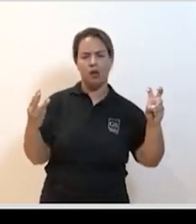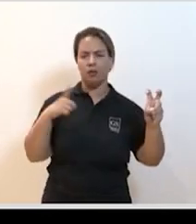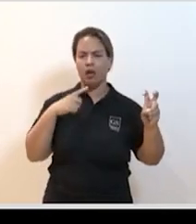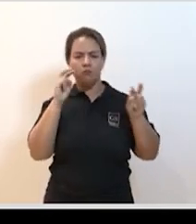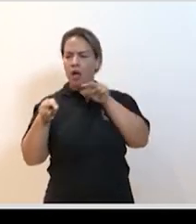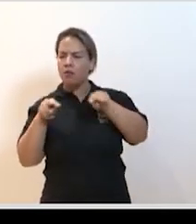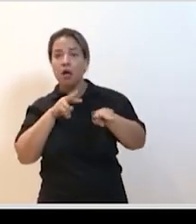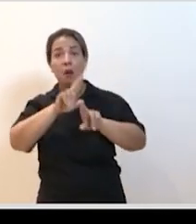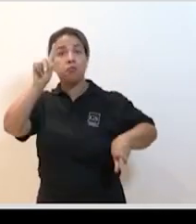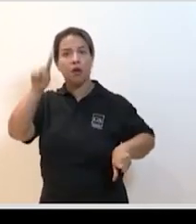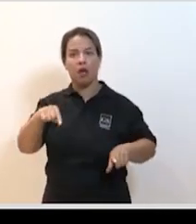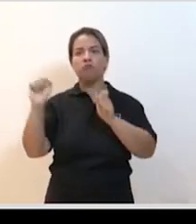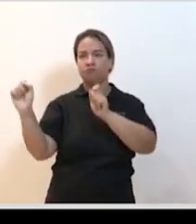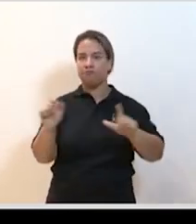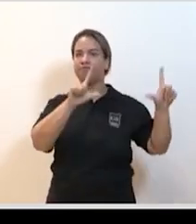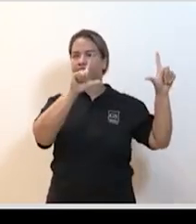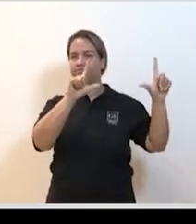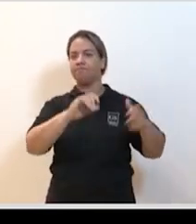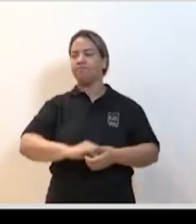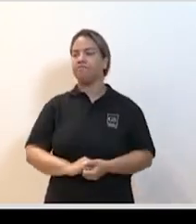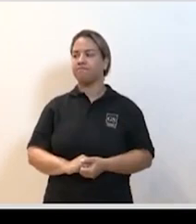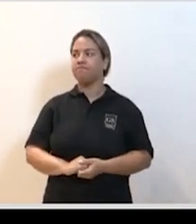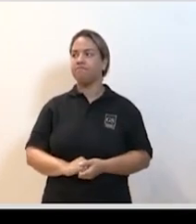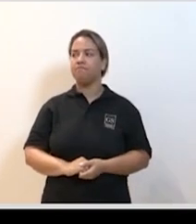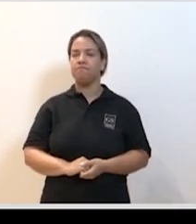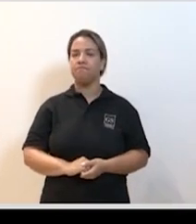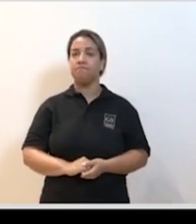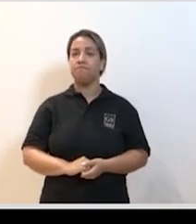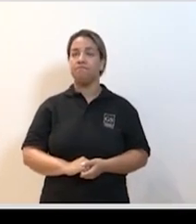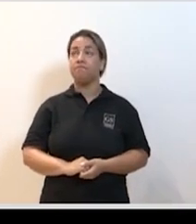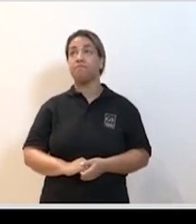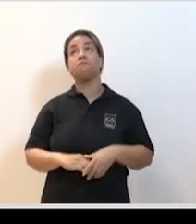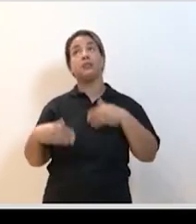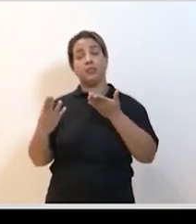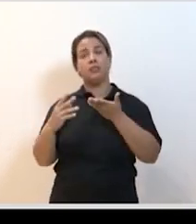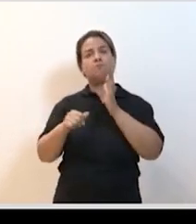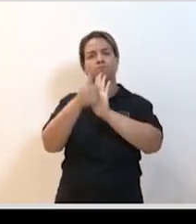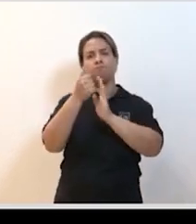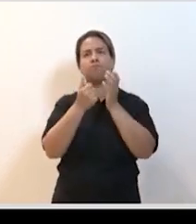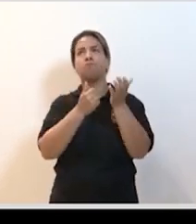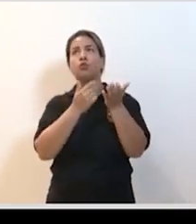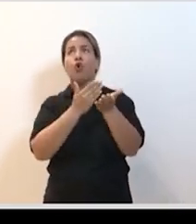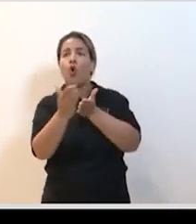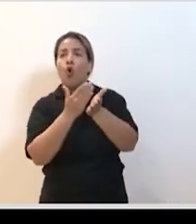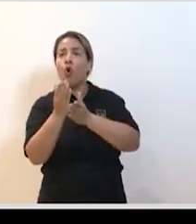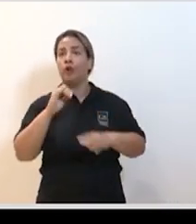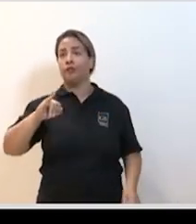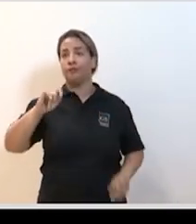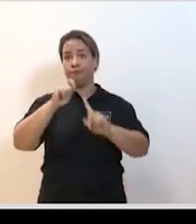diferente está acontecendo. Pode passar o próximo, por favor. Então, essa é uma das primeiras publicações que apareceram já em janeiro.